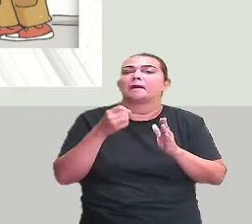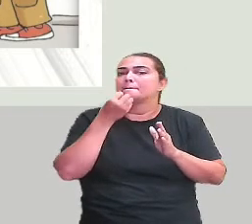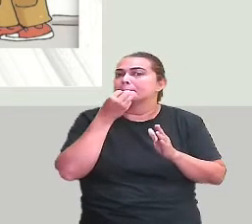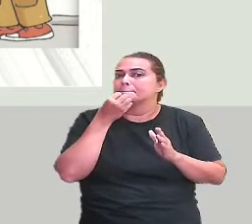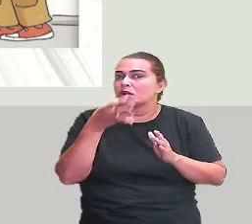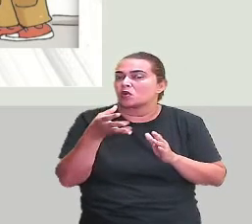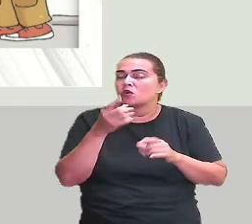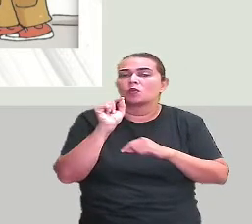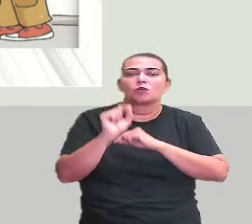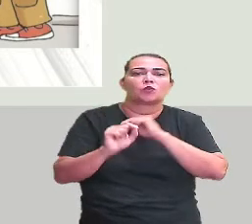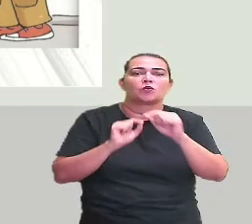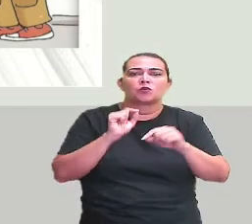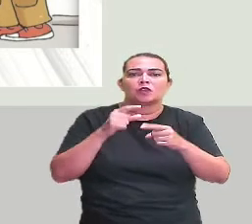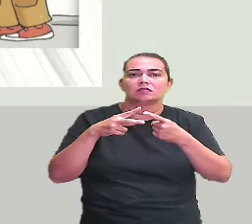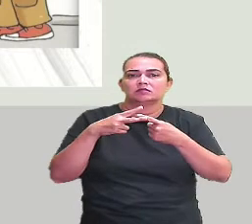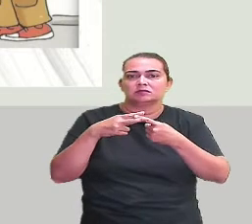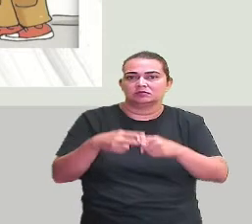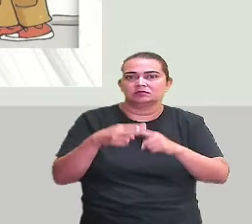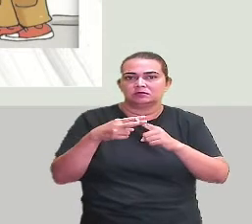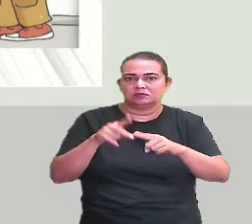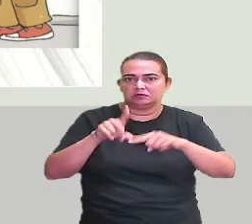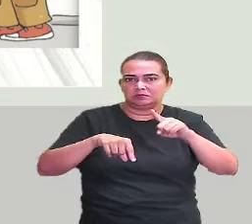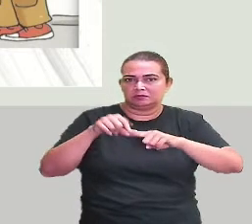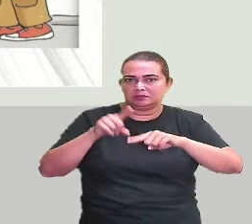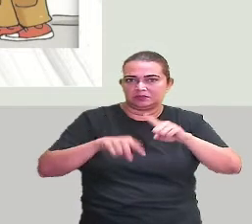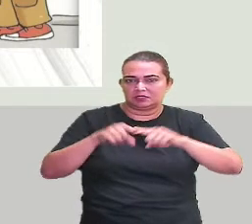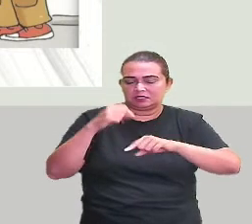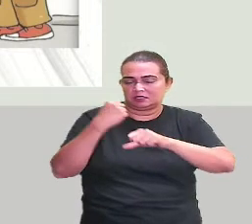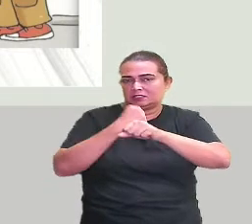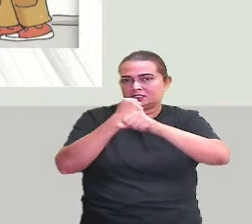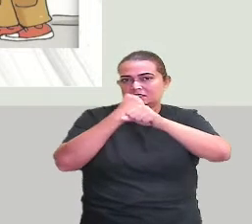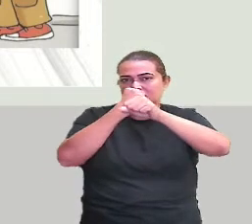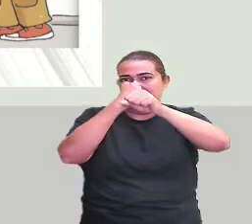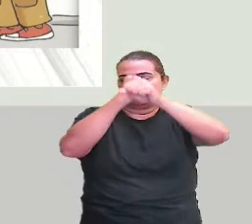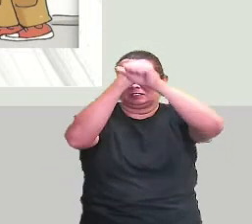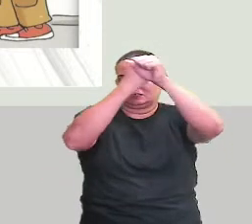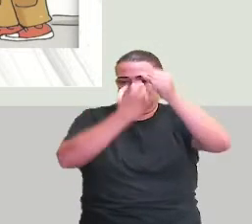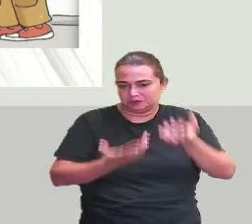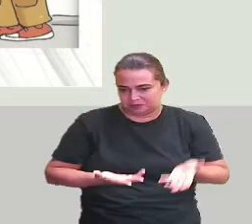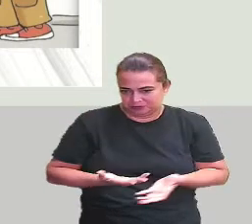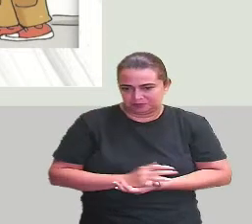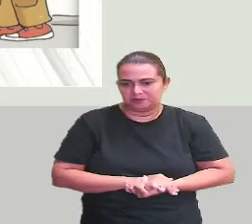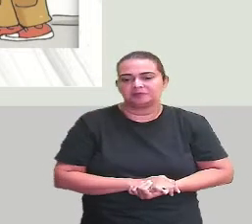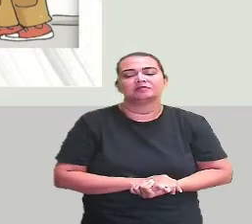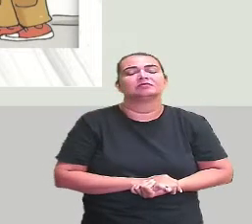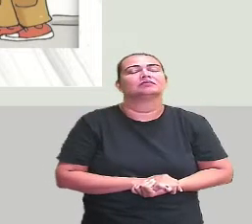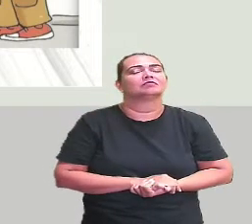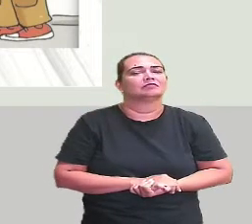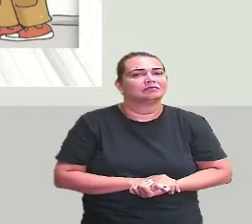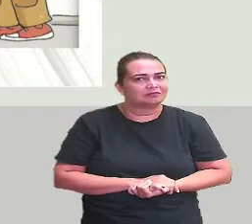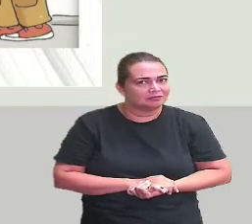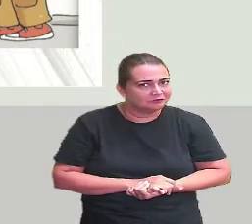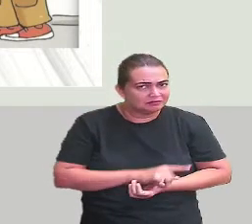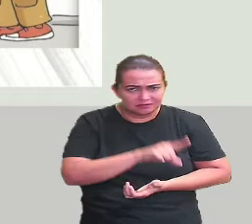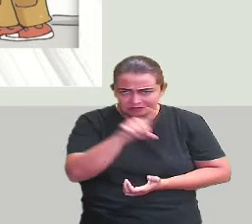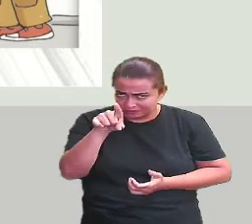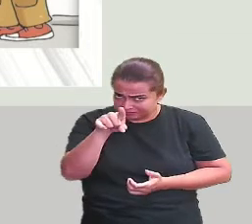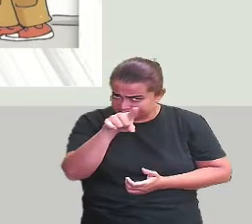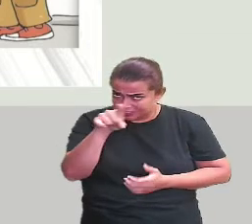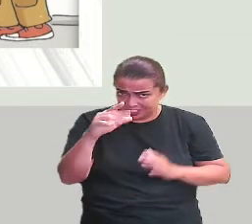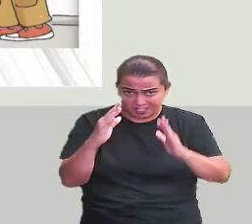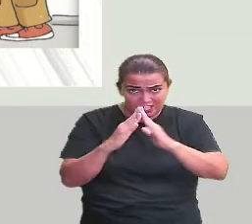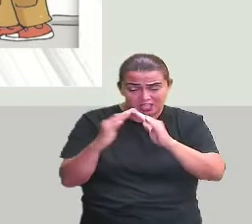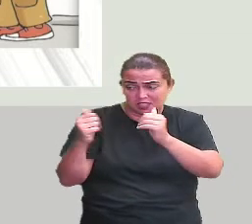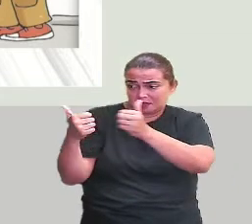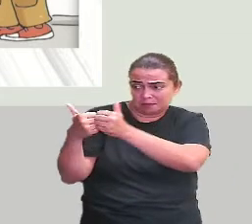de construção. Olha aí, será que perto da sua casa tem um armazém? Quem é que nunca viu um armazém? Eu, a gente